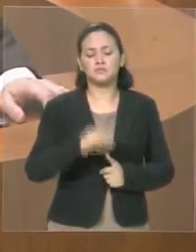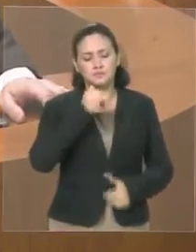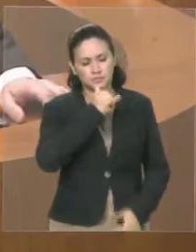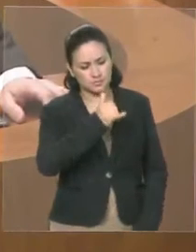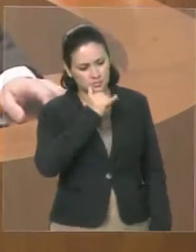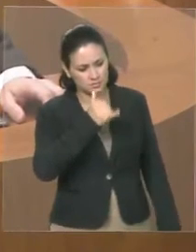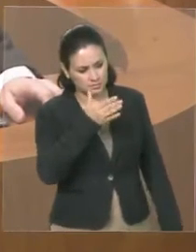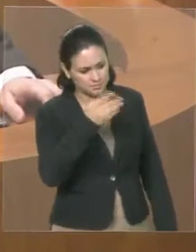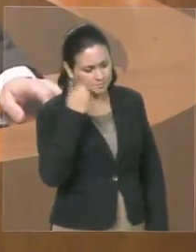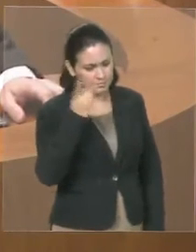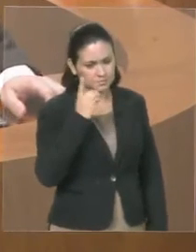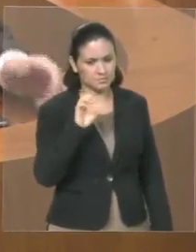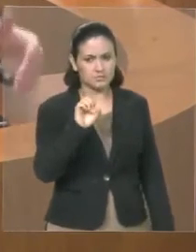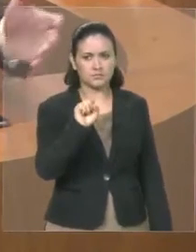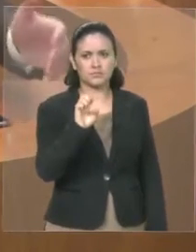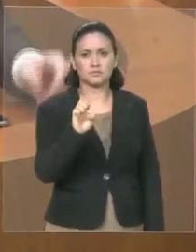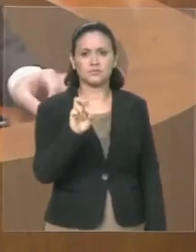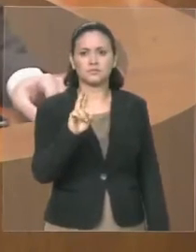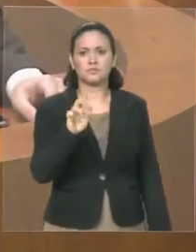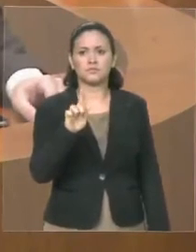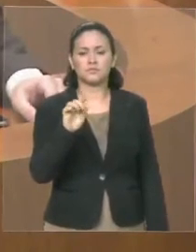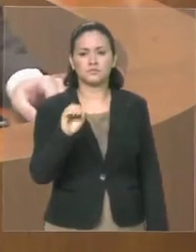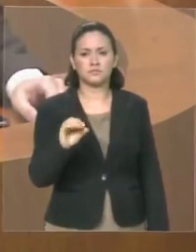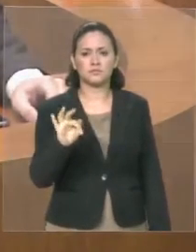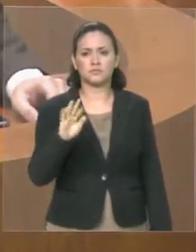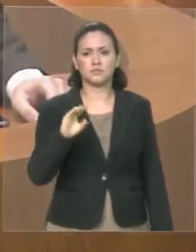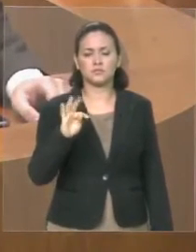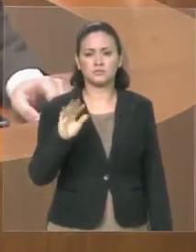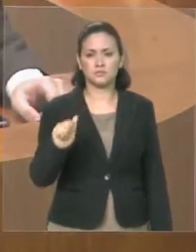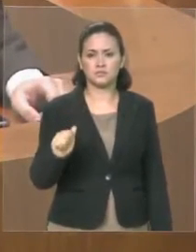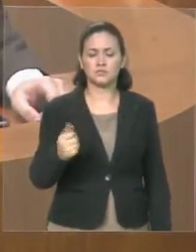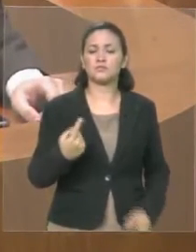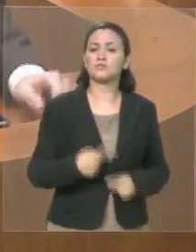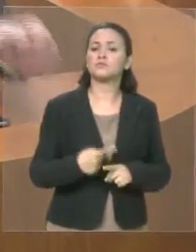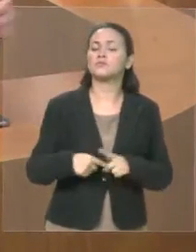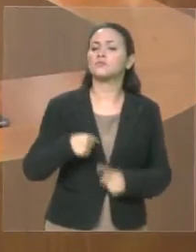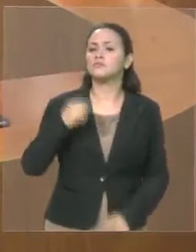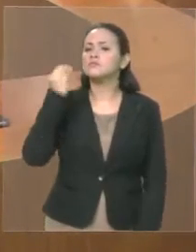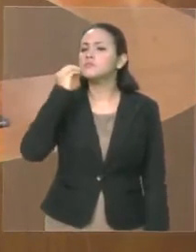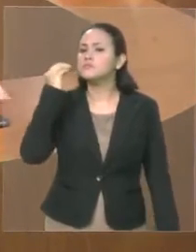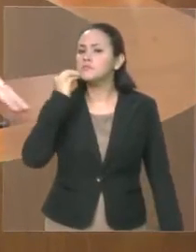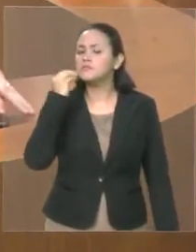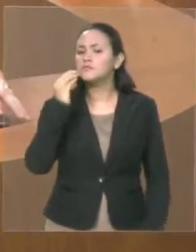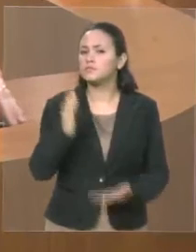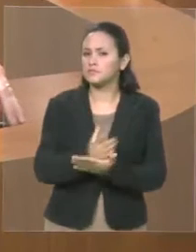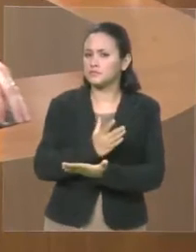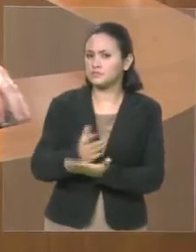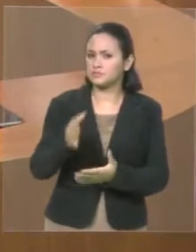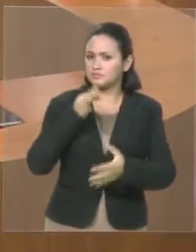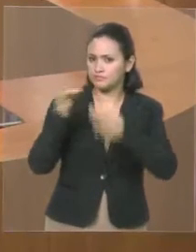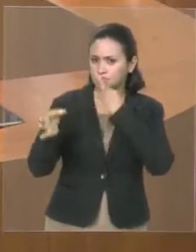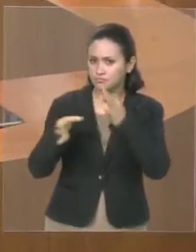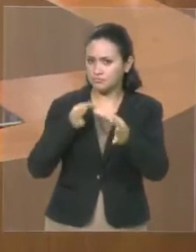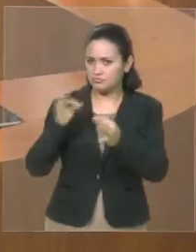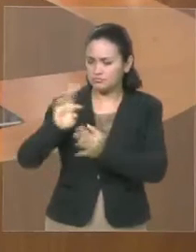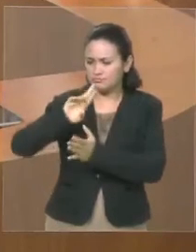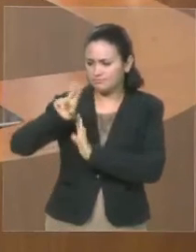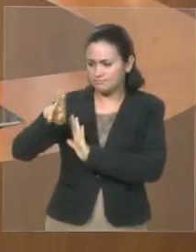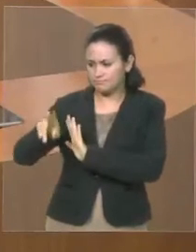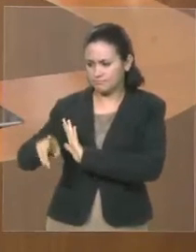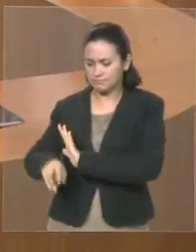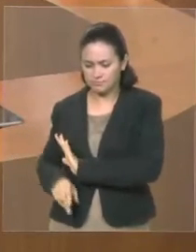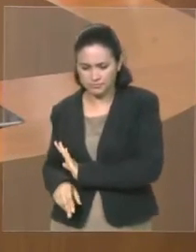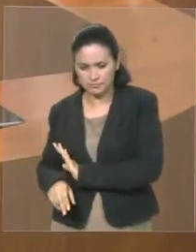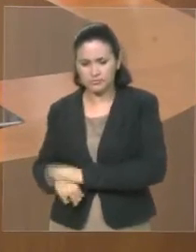porque vi comentários os mais diversos, mas alguns em especial me chamaram a atenção,